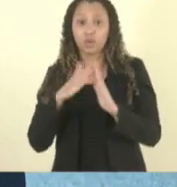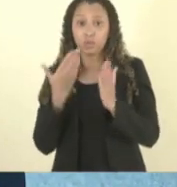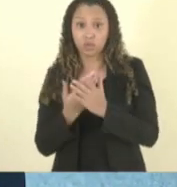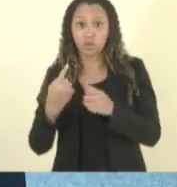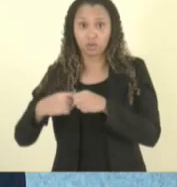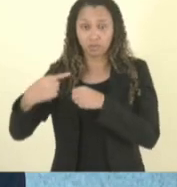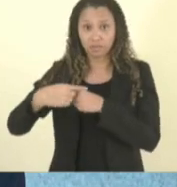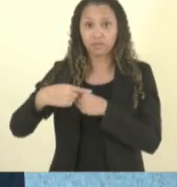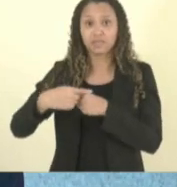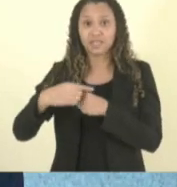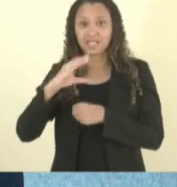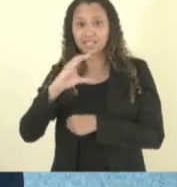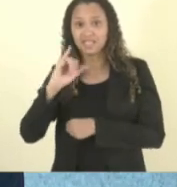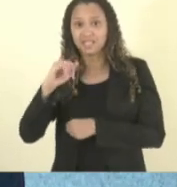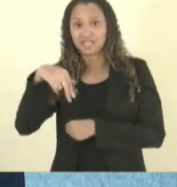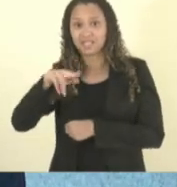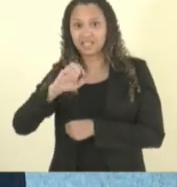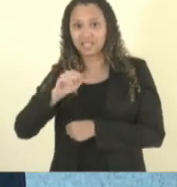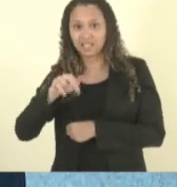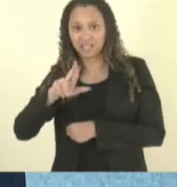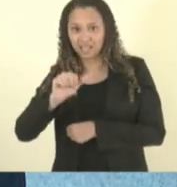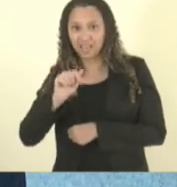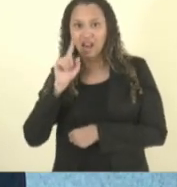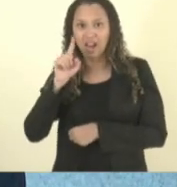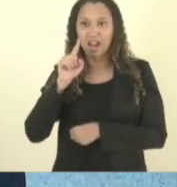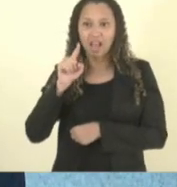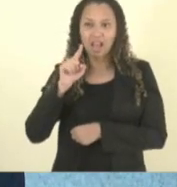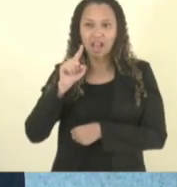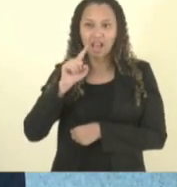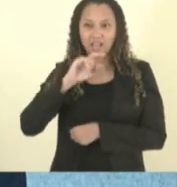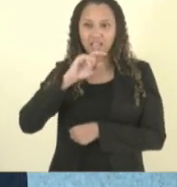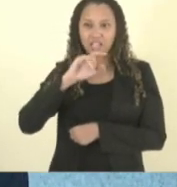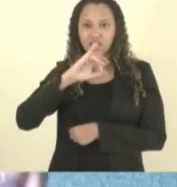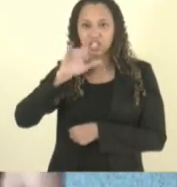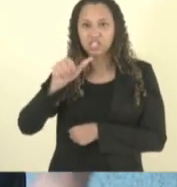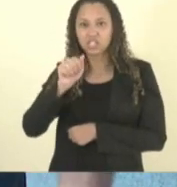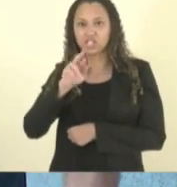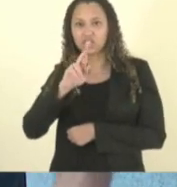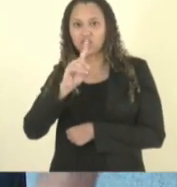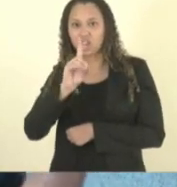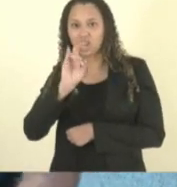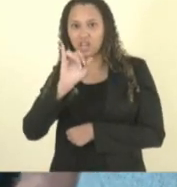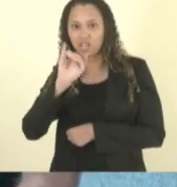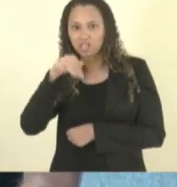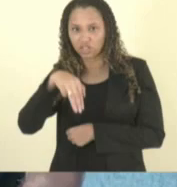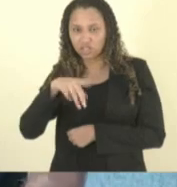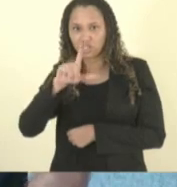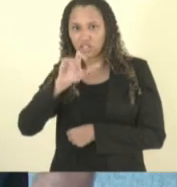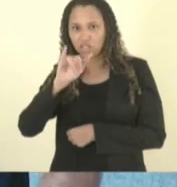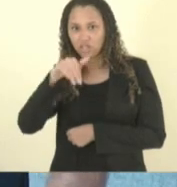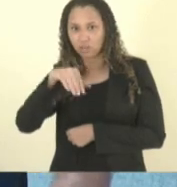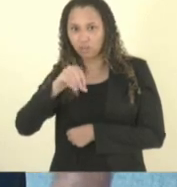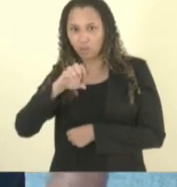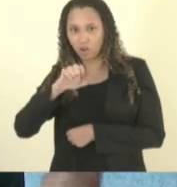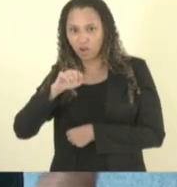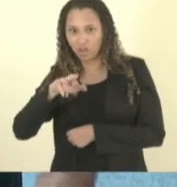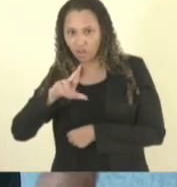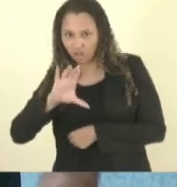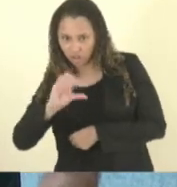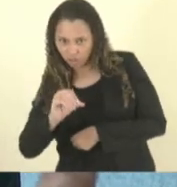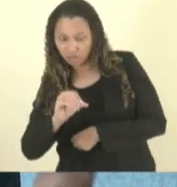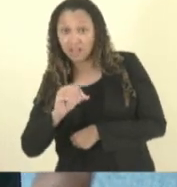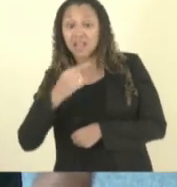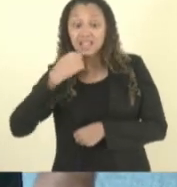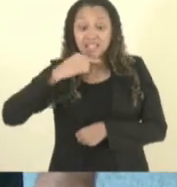Siqueira lá e lá em Jardim do Moeiro vou sair é porque essa semana ele tem um monte de